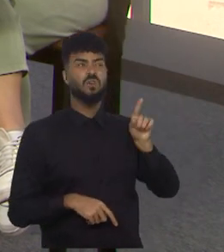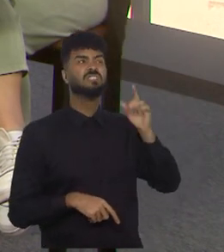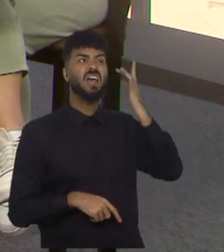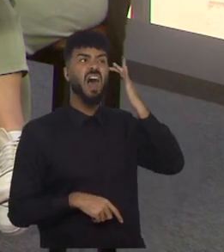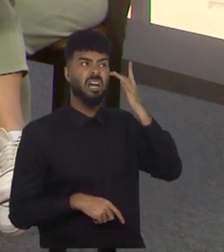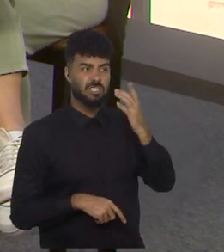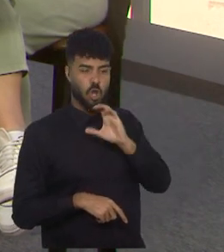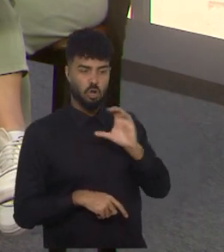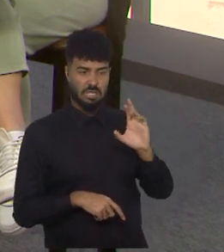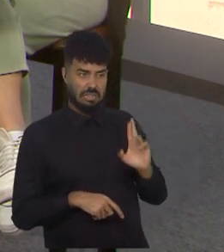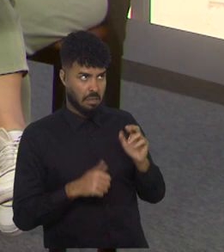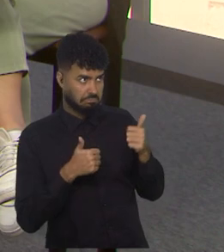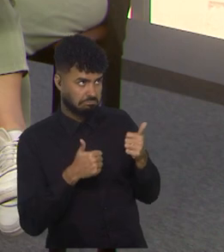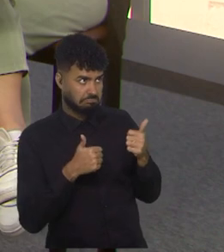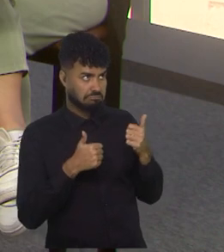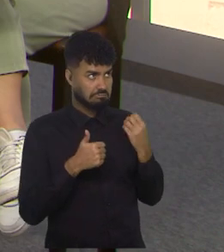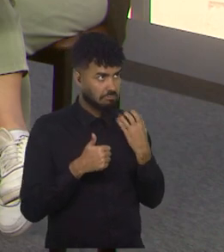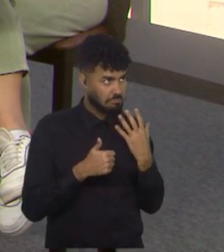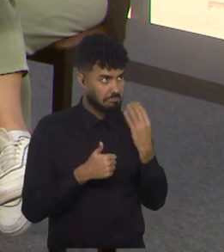esperar desse confronto?